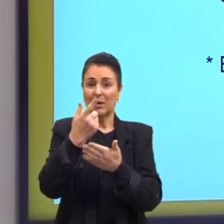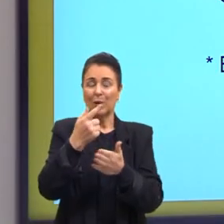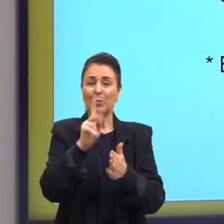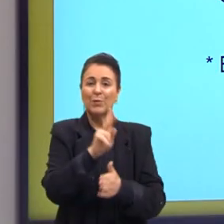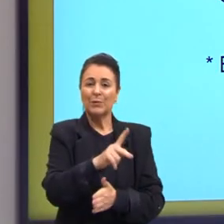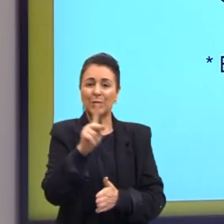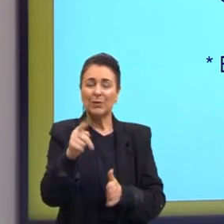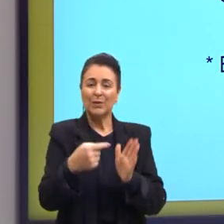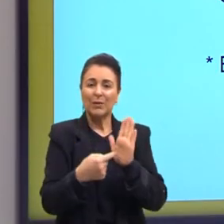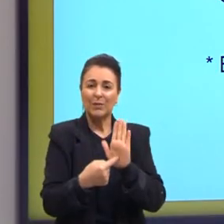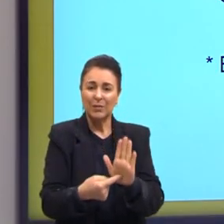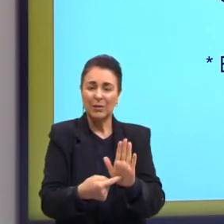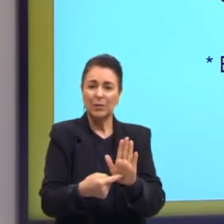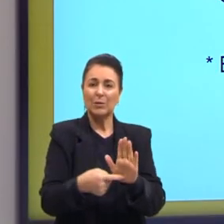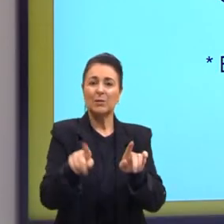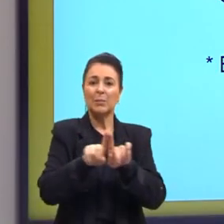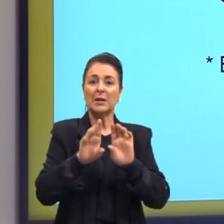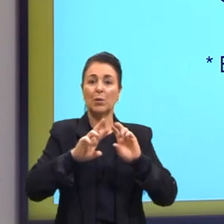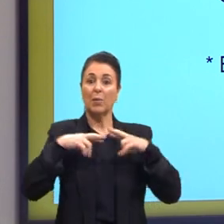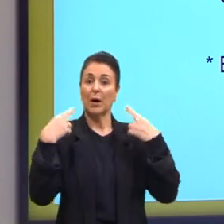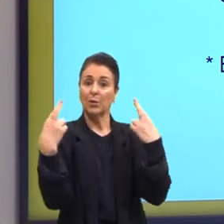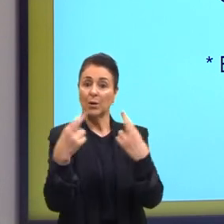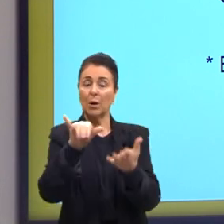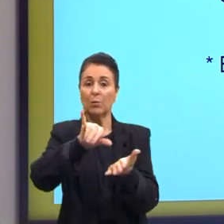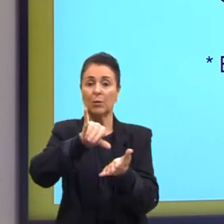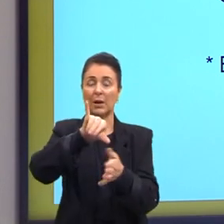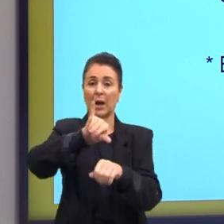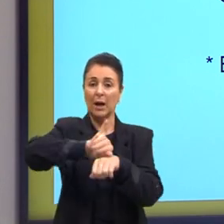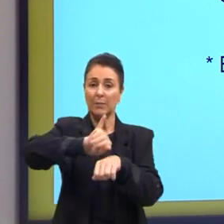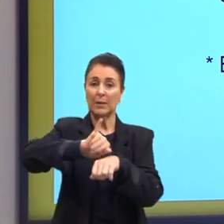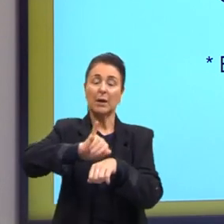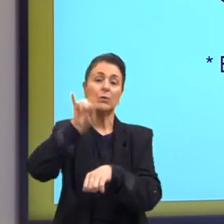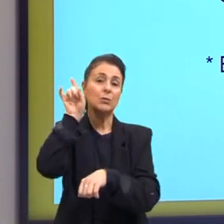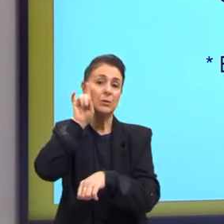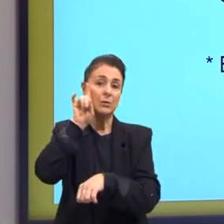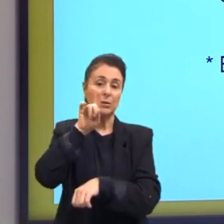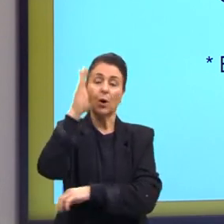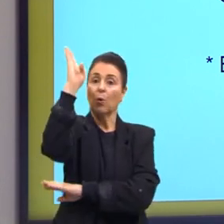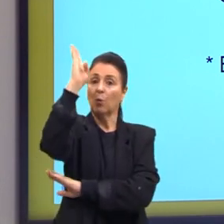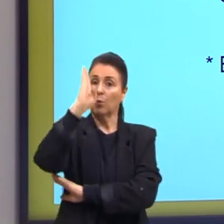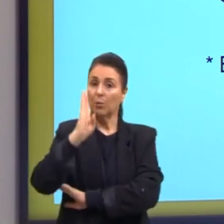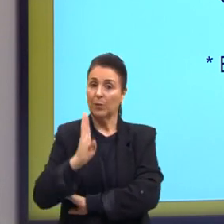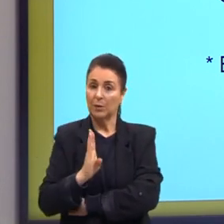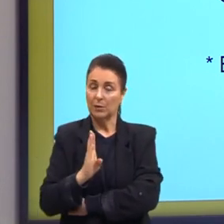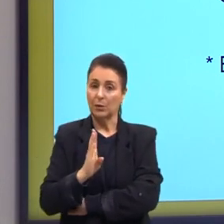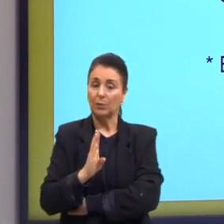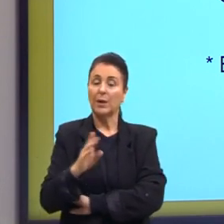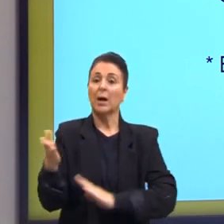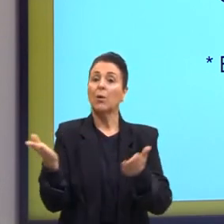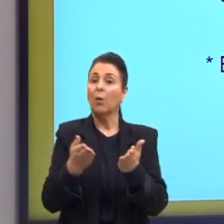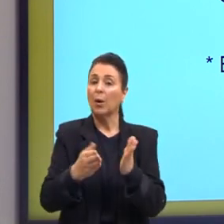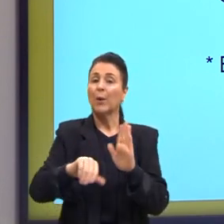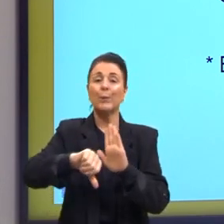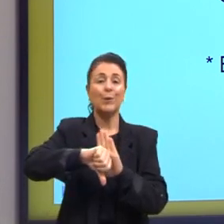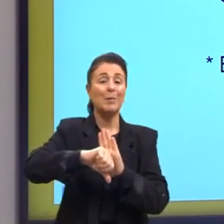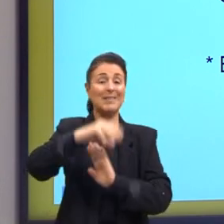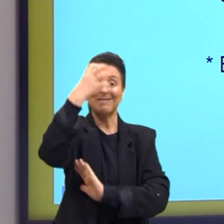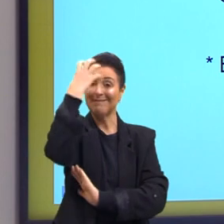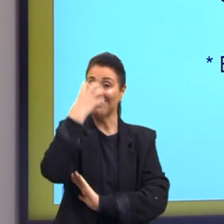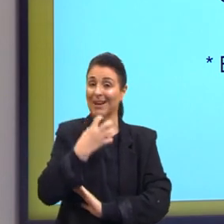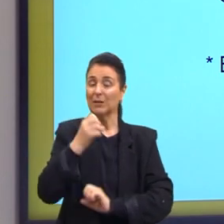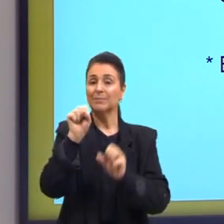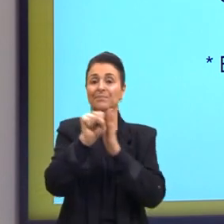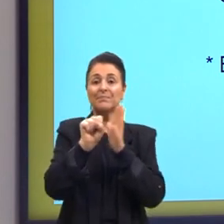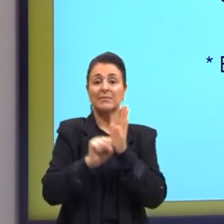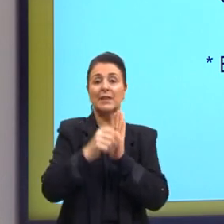é o consenso de Washington, o Brasil nesse processo de globalização que já falei. E um problema seríssimo que o Brasil enfrenta no século XXI é